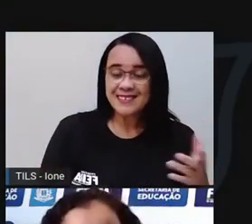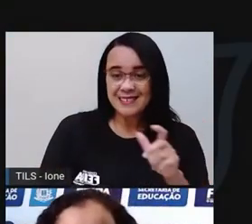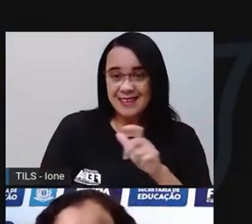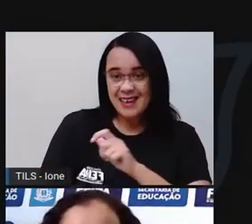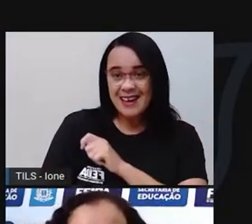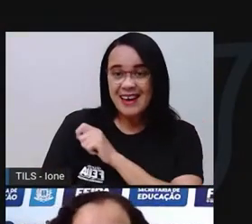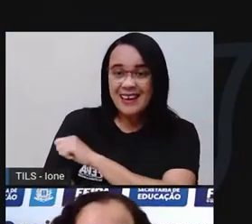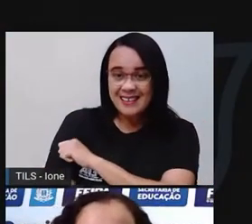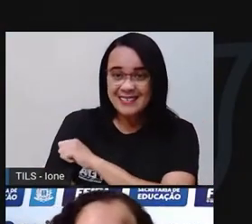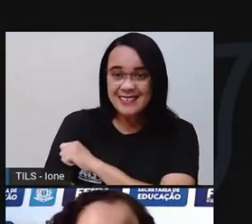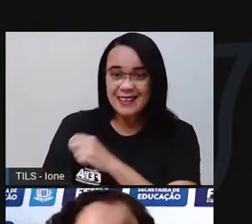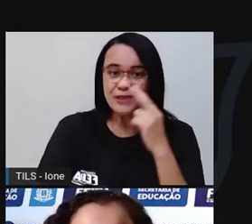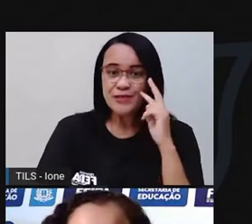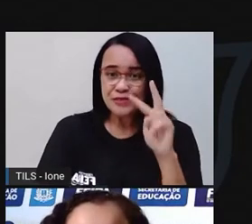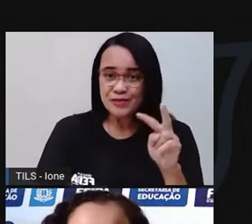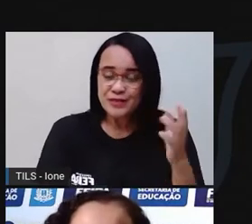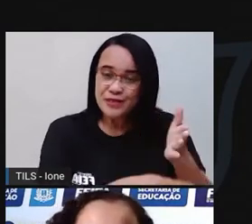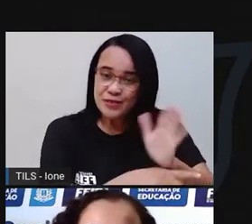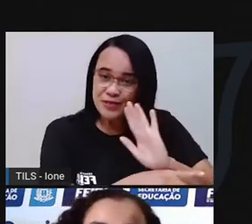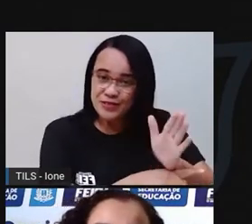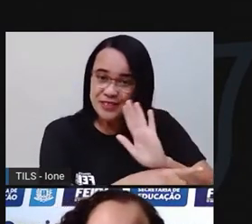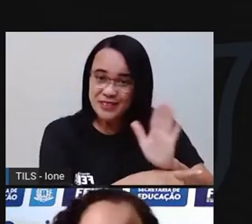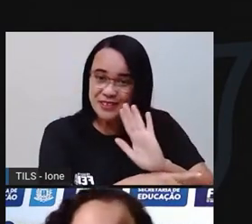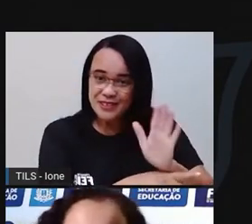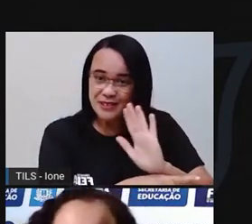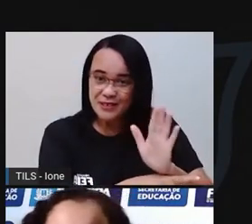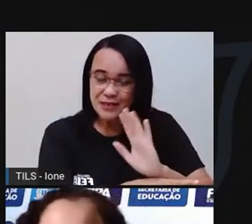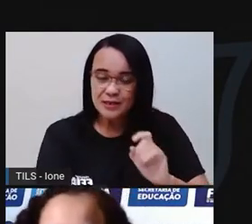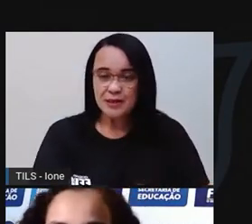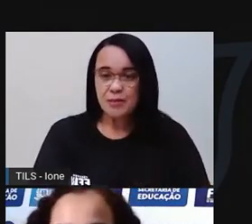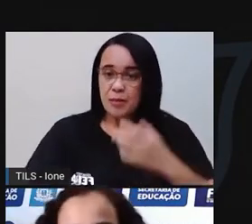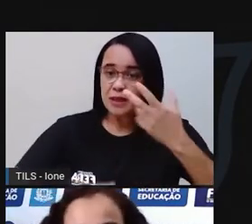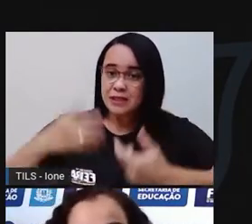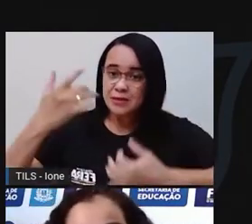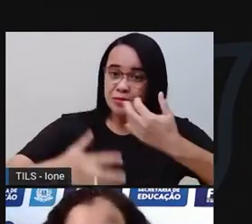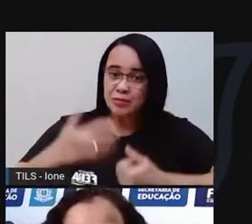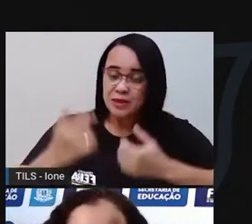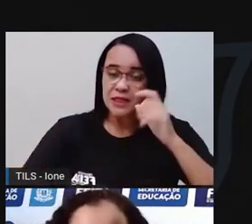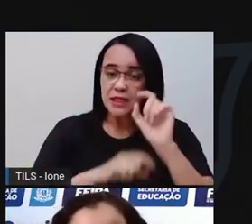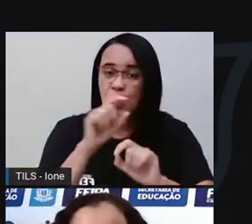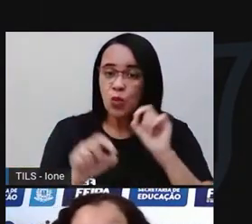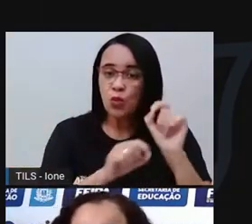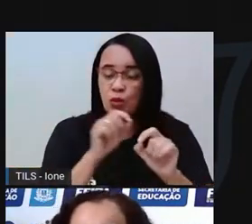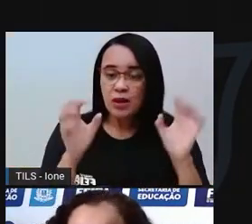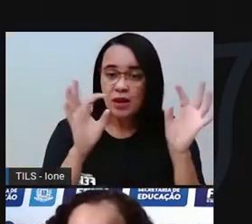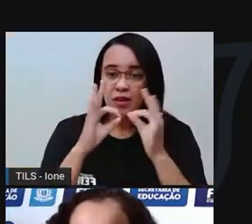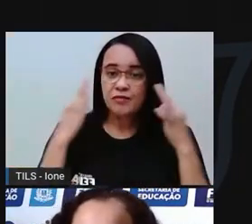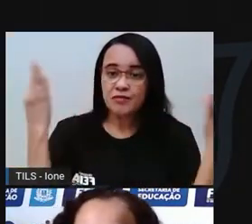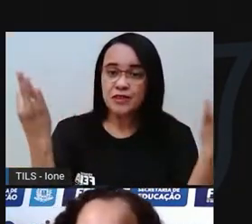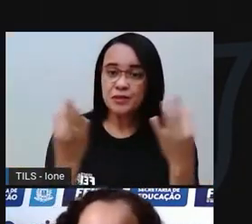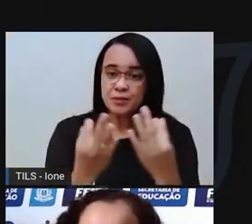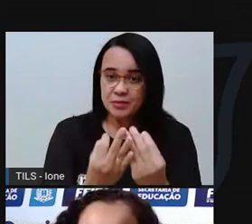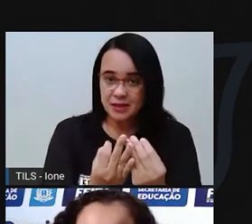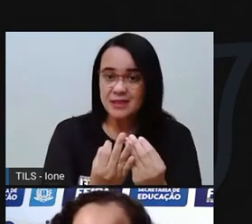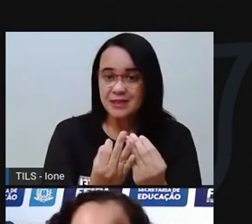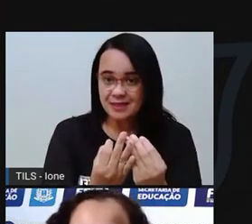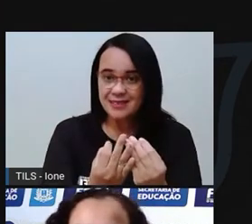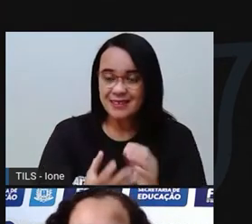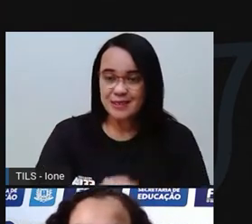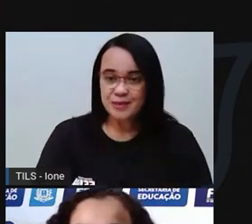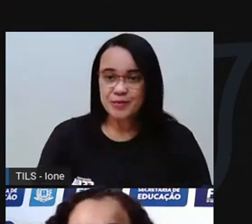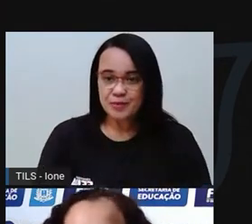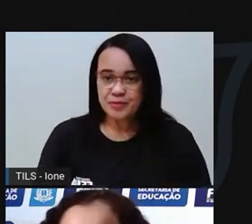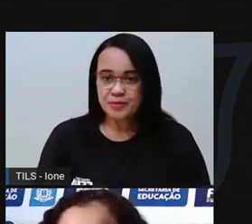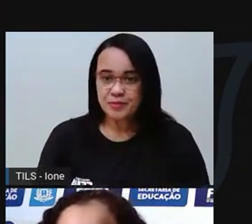Curtiram esse vídeo que fala um pouco sobre a nossa família. E aí lembra que a Pró conversou com vocês